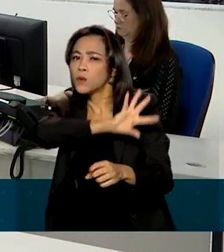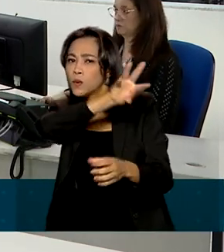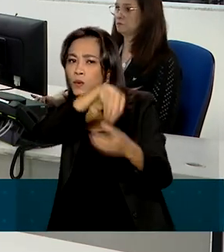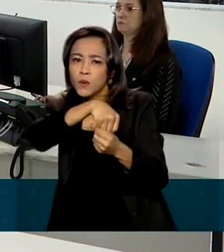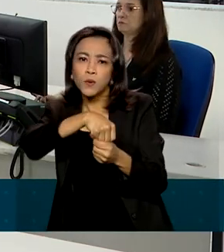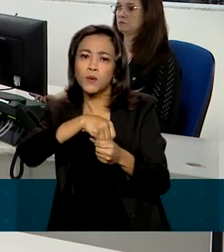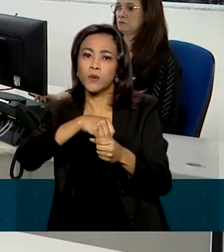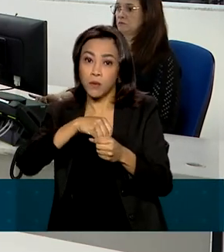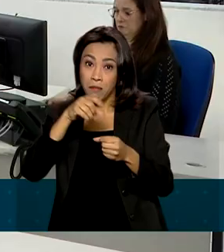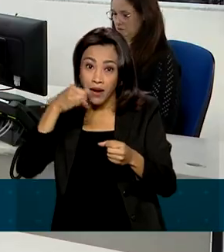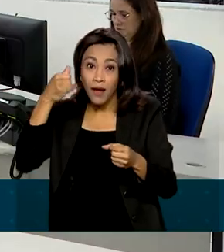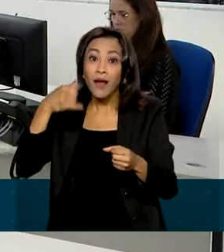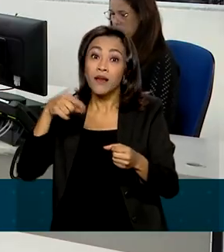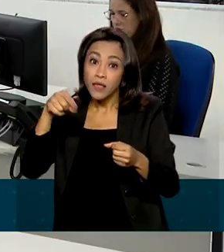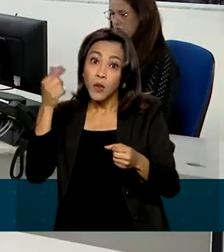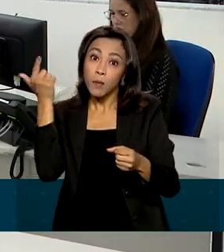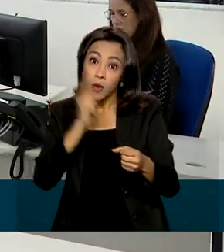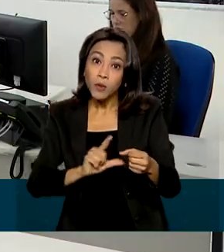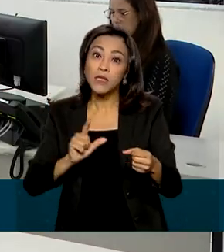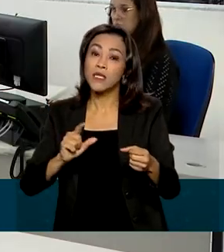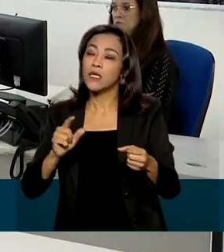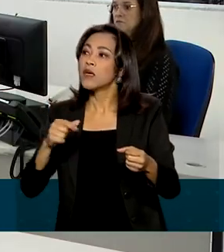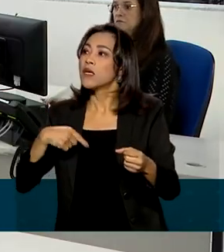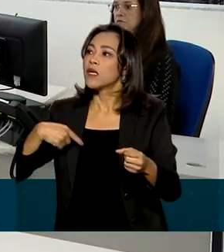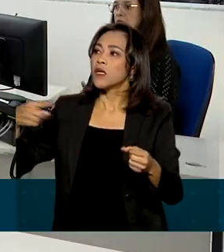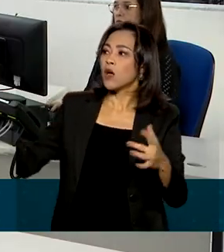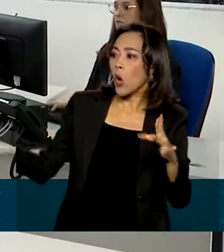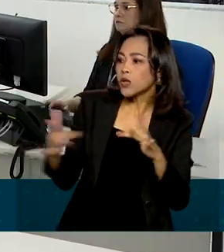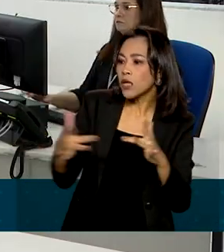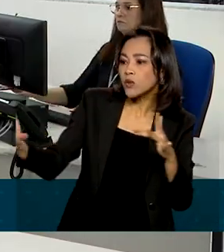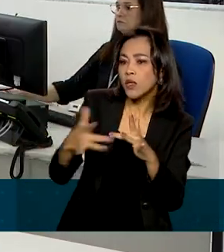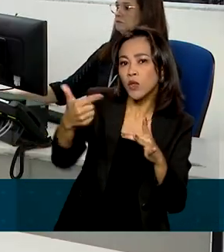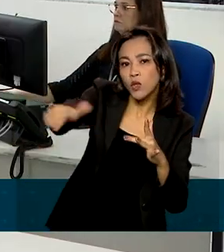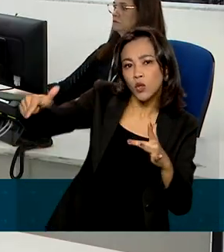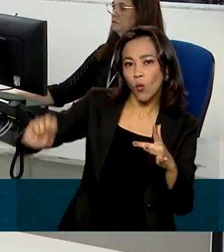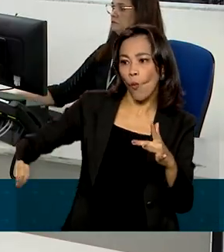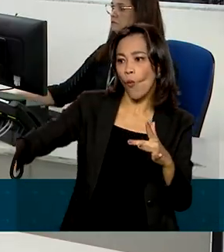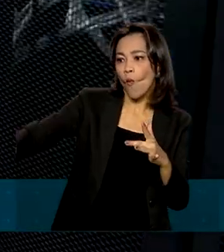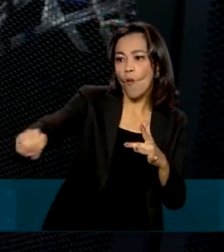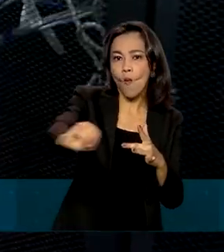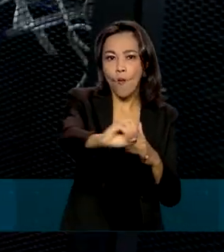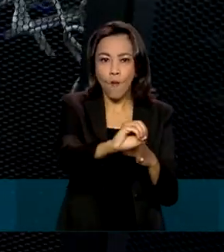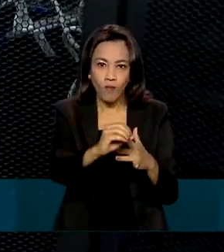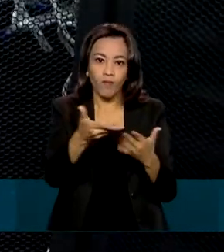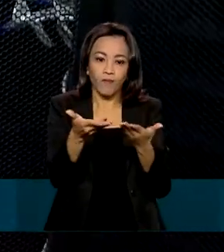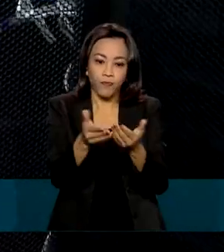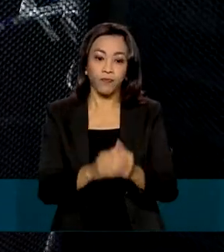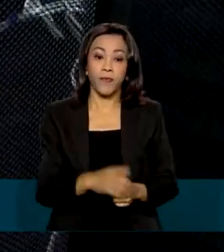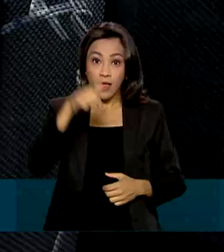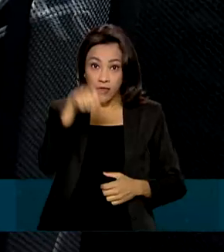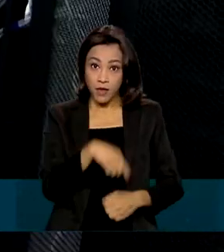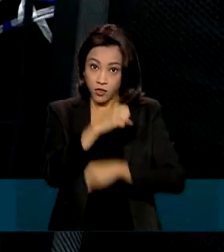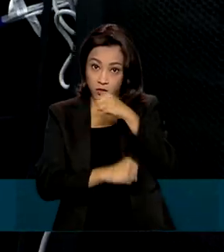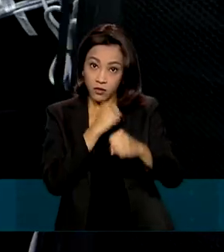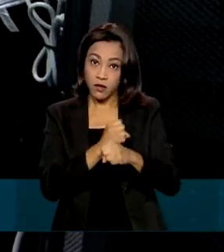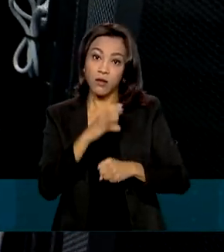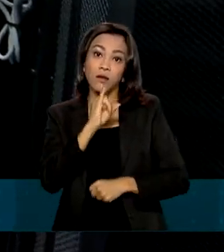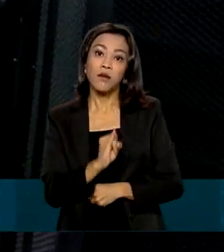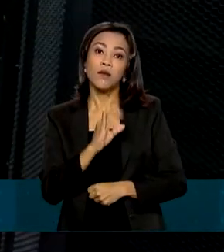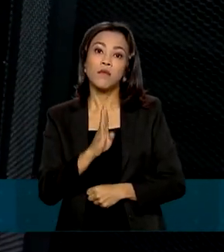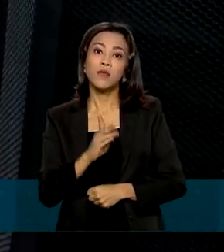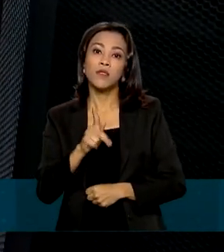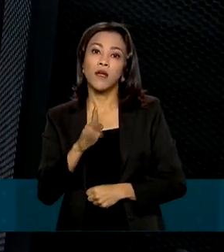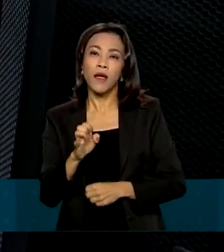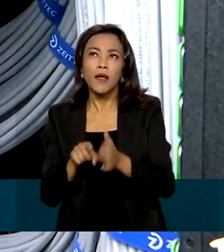permitem você ter essas máquinas isoladas das máquinas internas e das bases de dados. O Censo desse ano também vai contar com